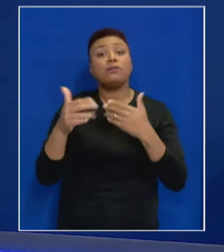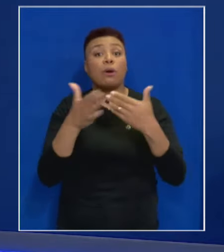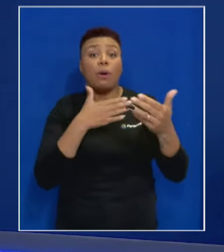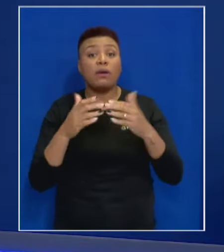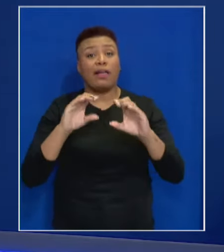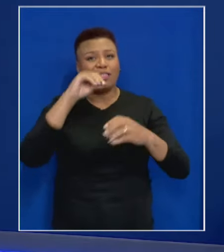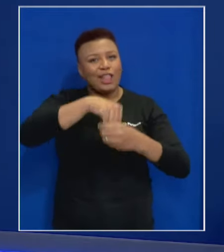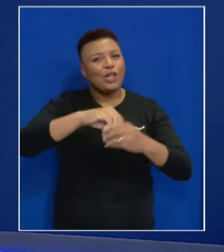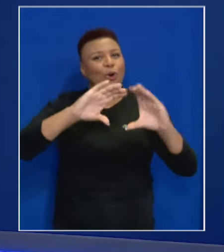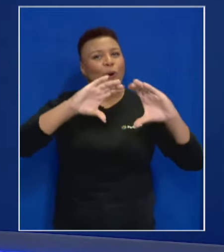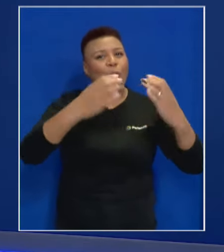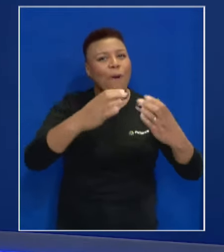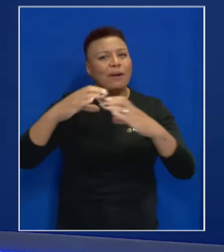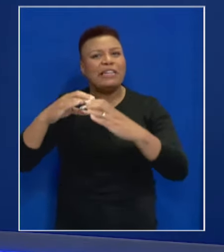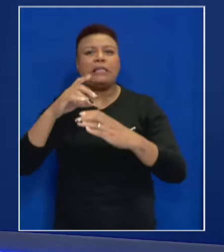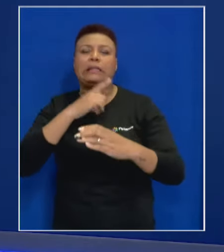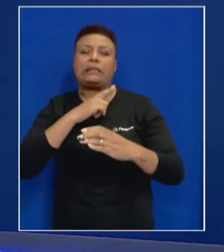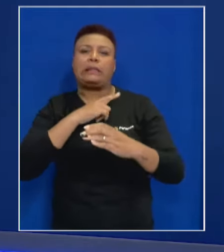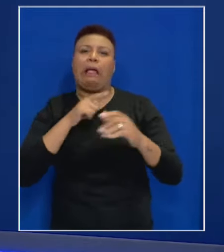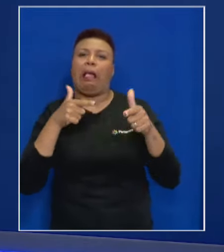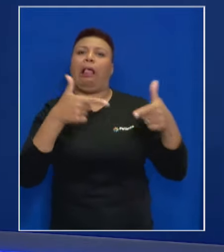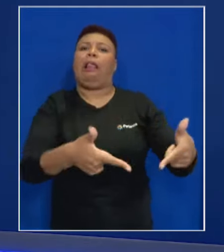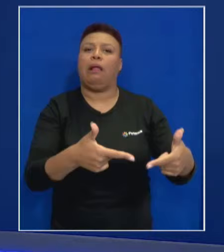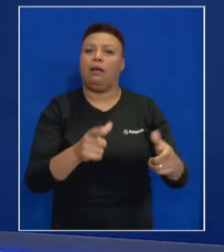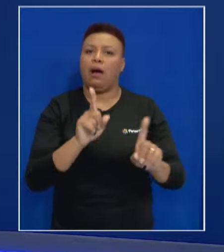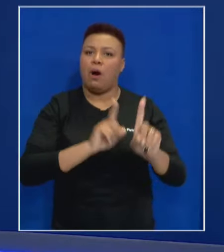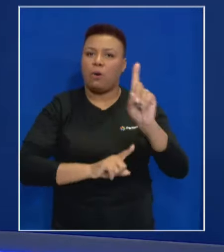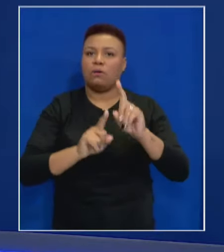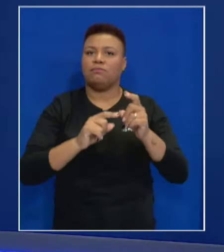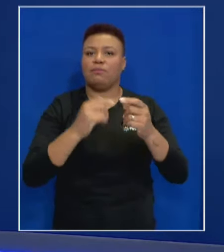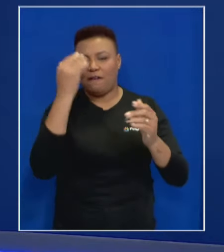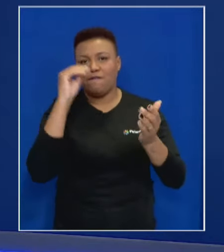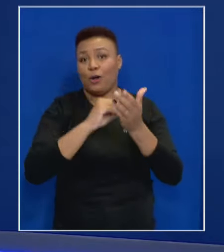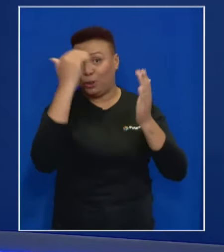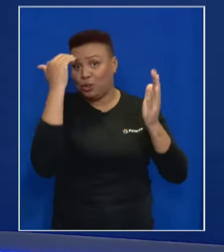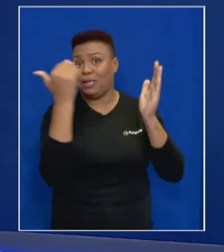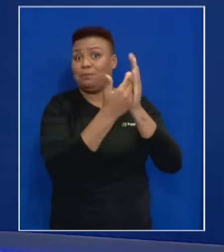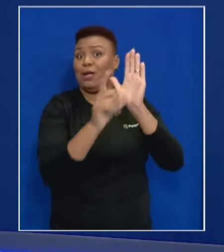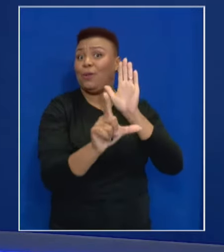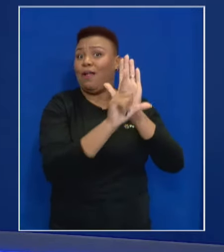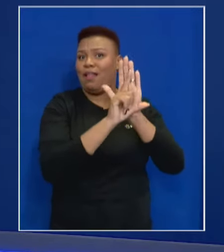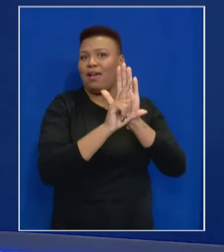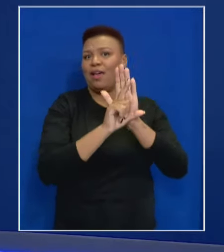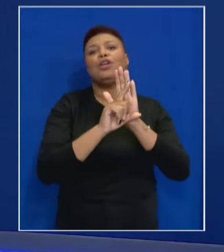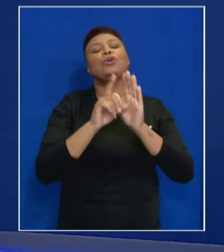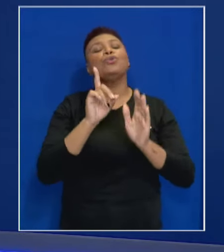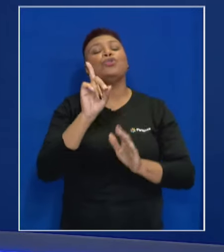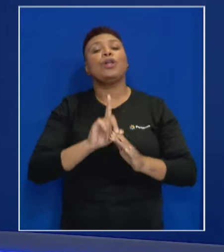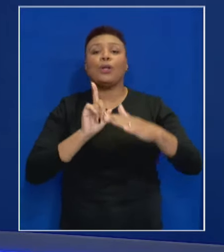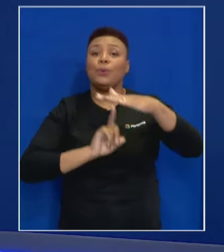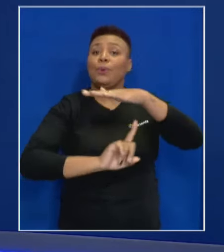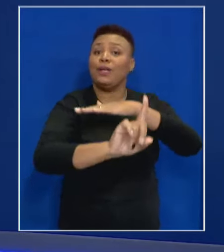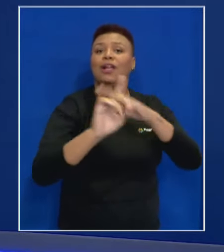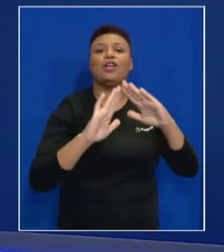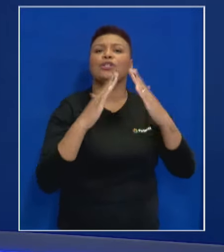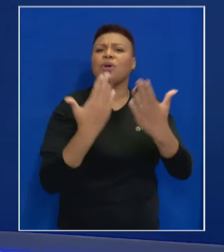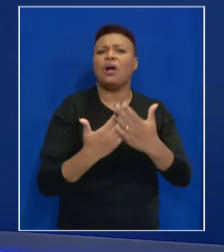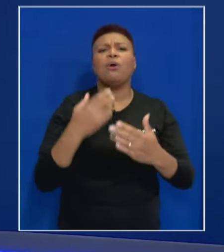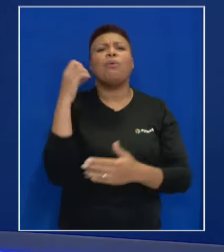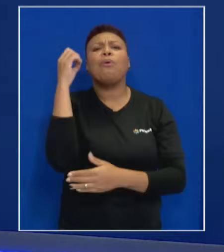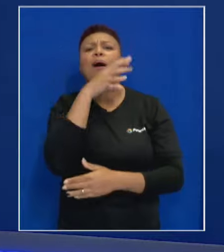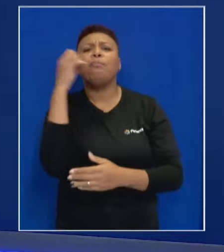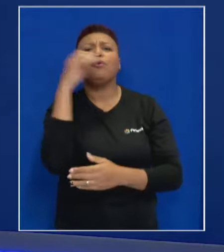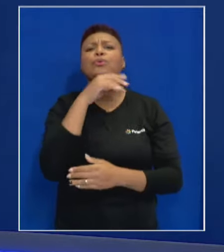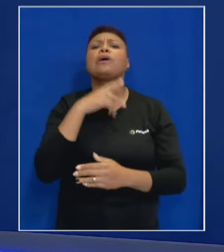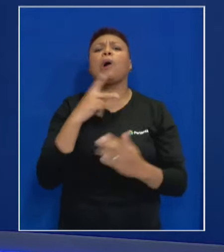das comunidades um ataque, uma afronta à lei e ao direito das crianças irem à escola, aquele absurdo que acontece